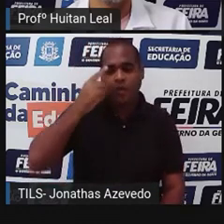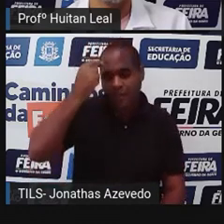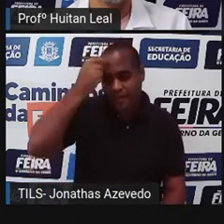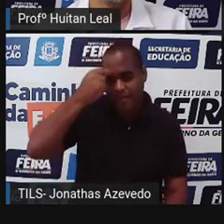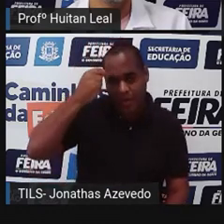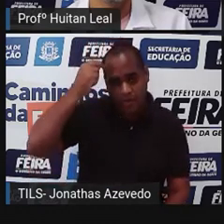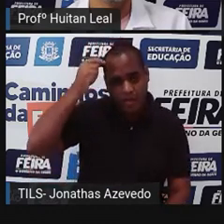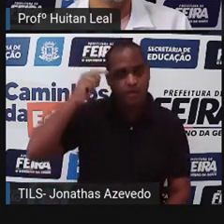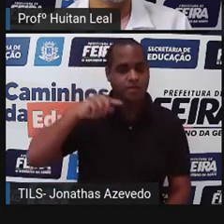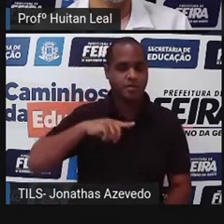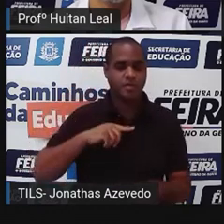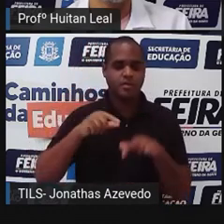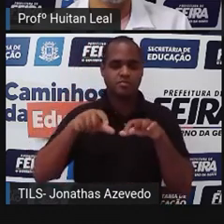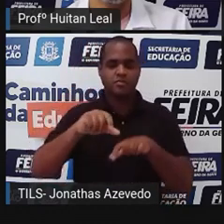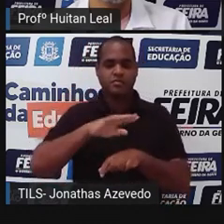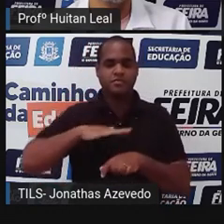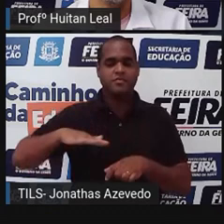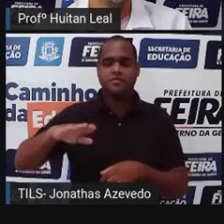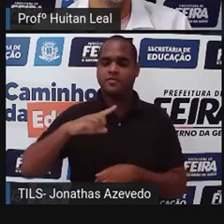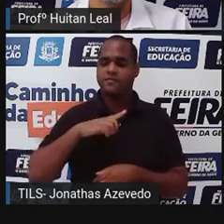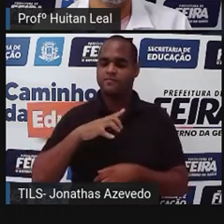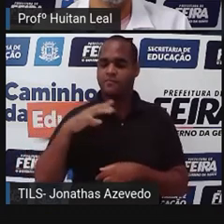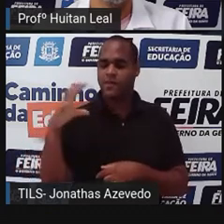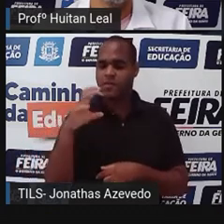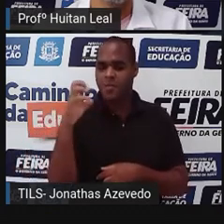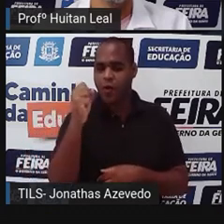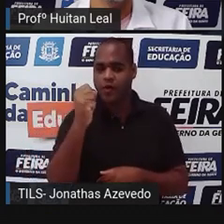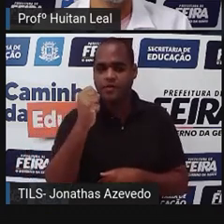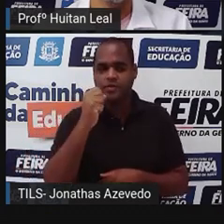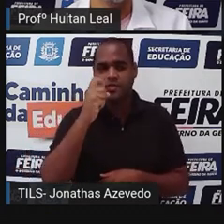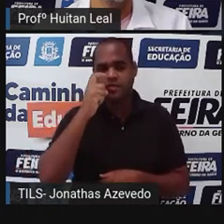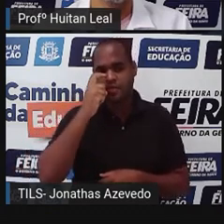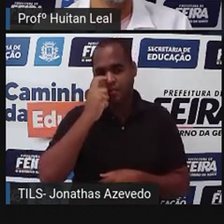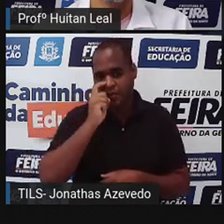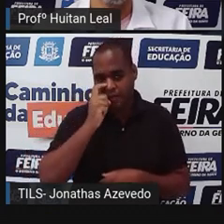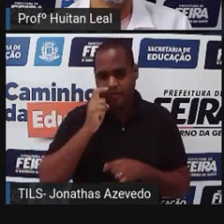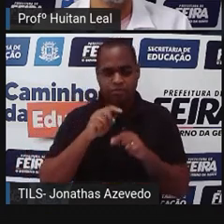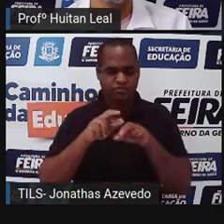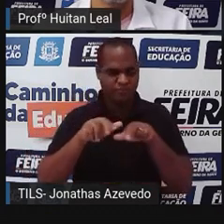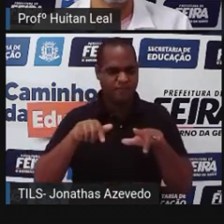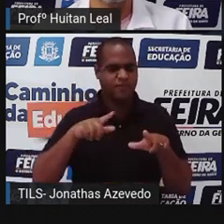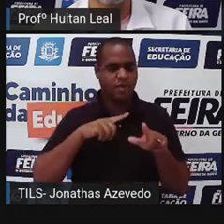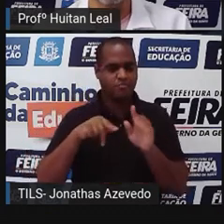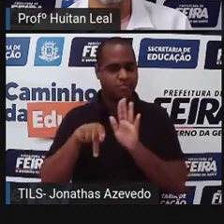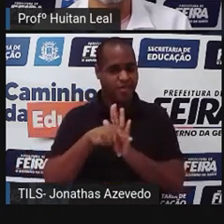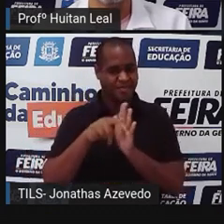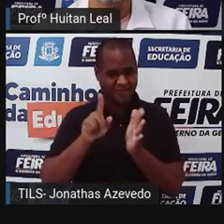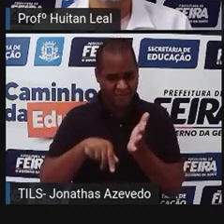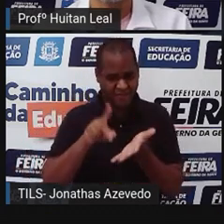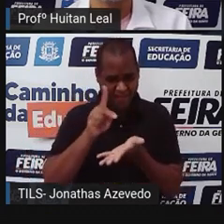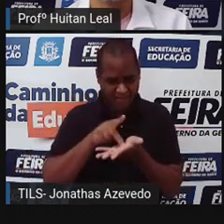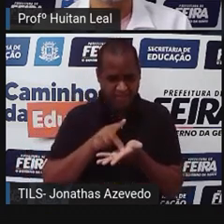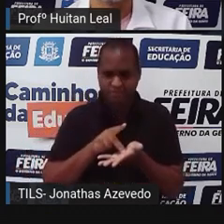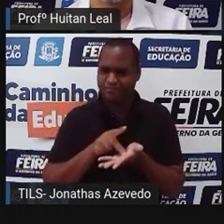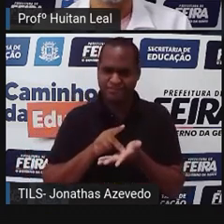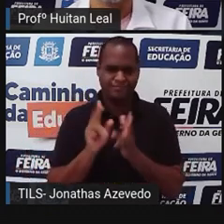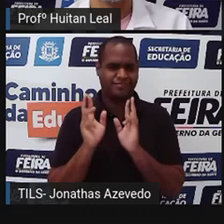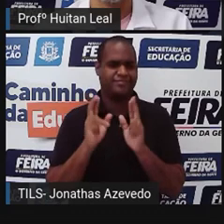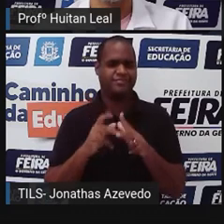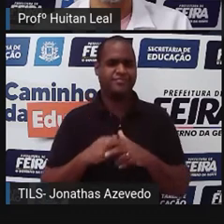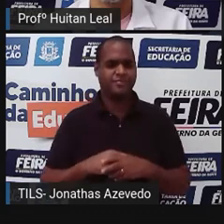é um espaço fictício, onde existe bruxaria, onde tem elementos que não fazem parte da nossa realidade. O tempo,